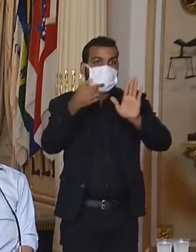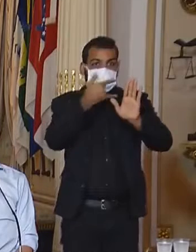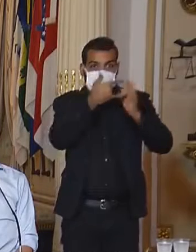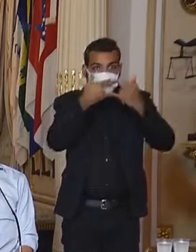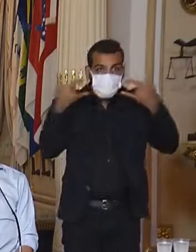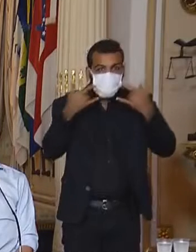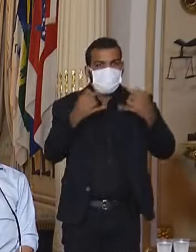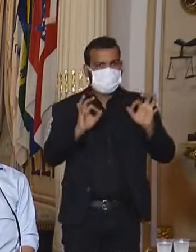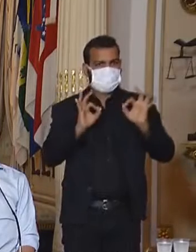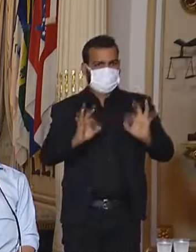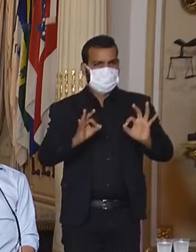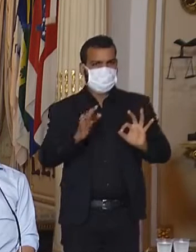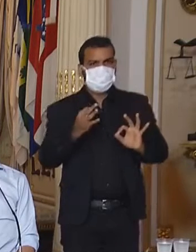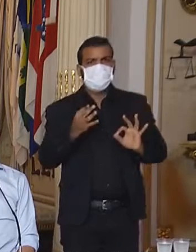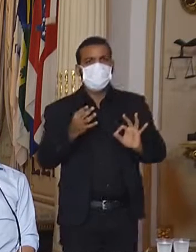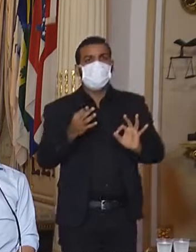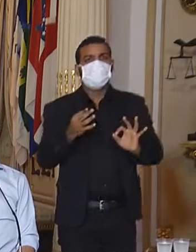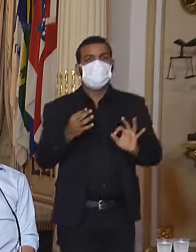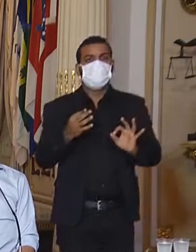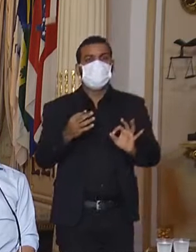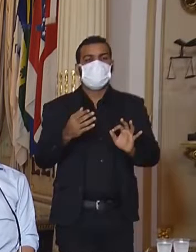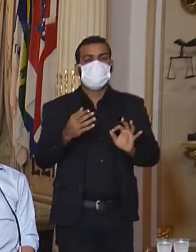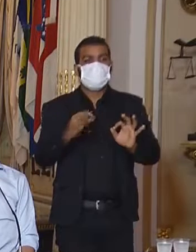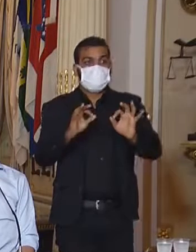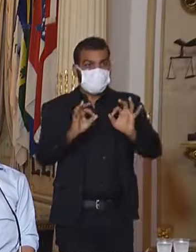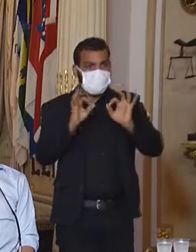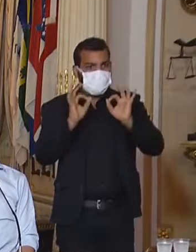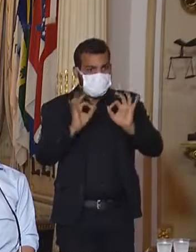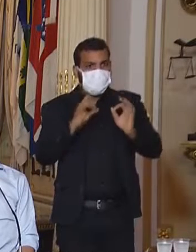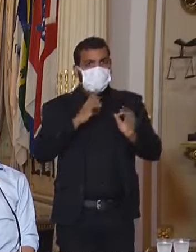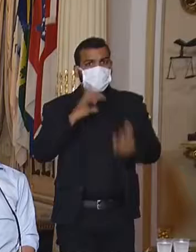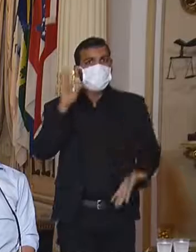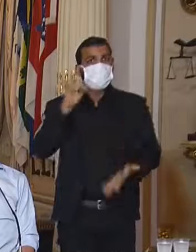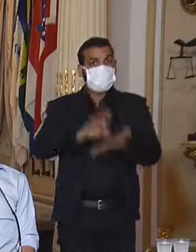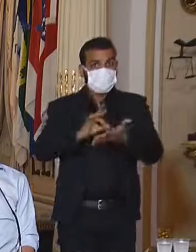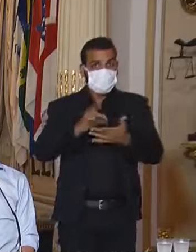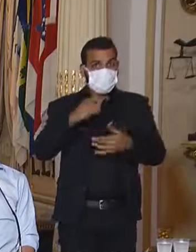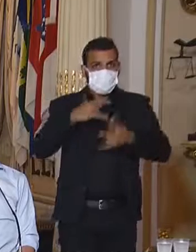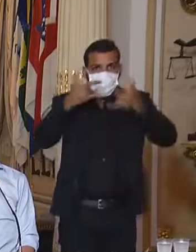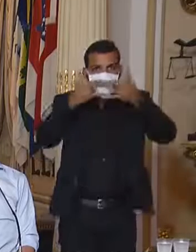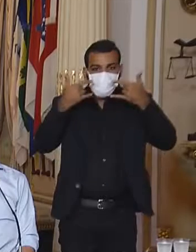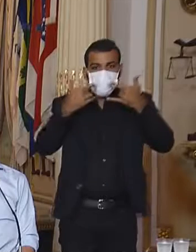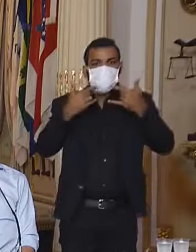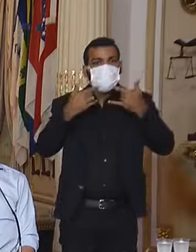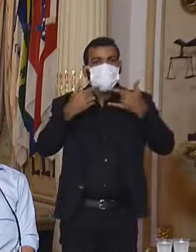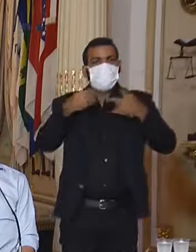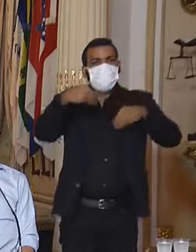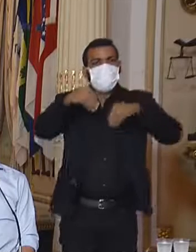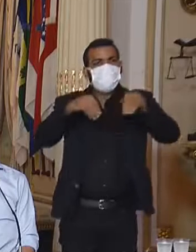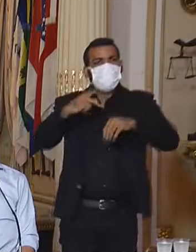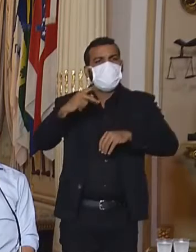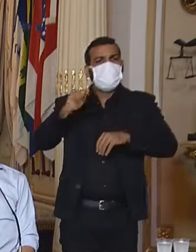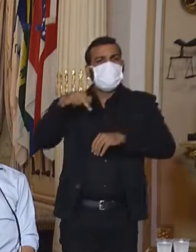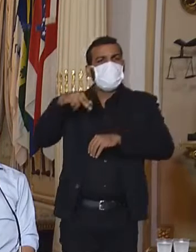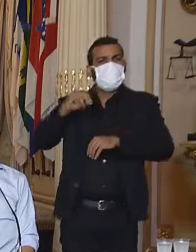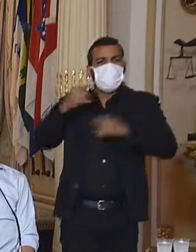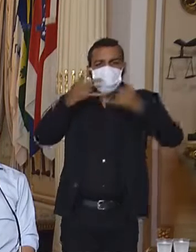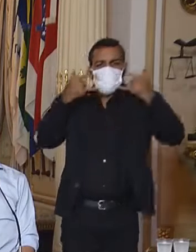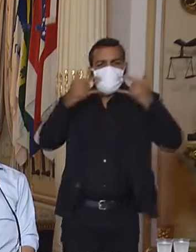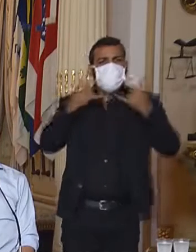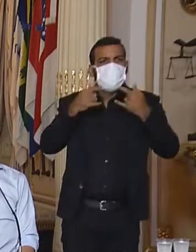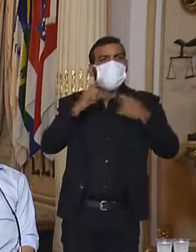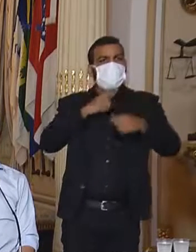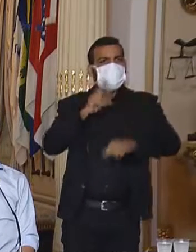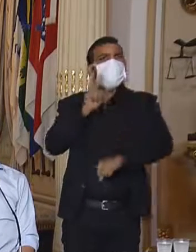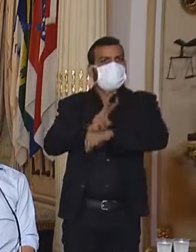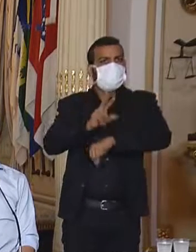grande, inclusive para evidências de que a própria máscara de pano, ela protege também. Então, a gente